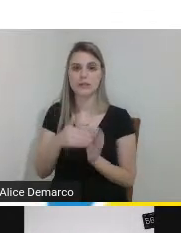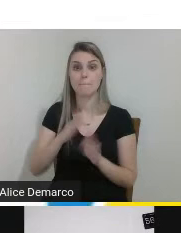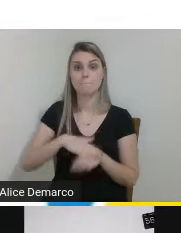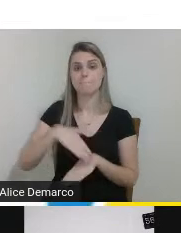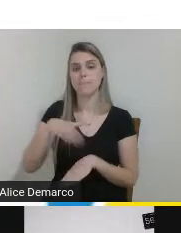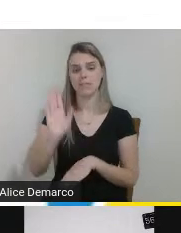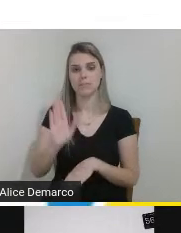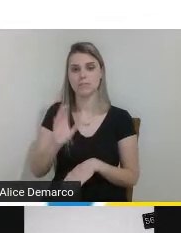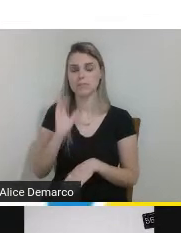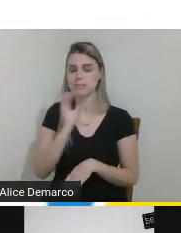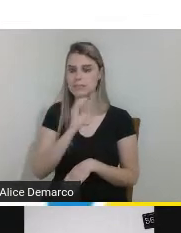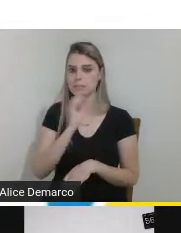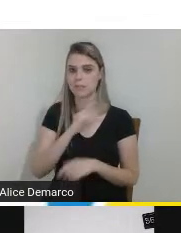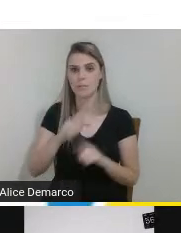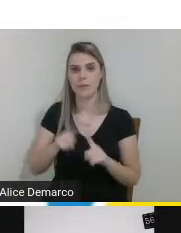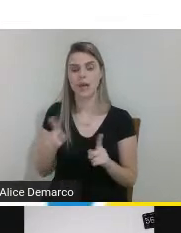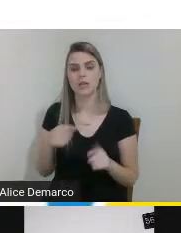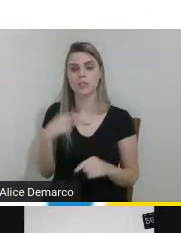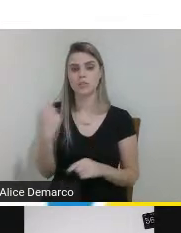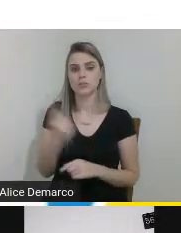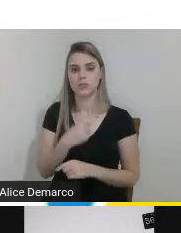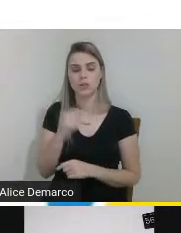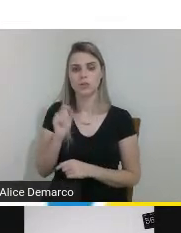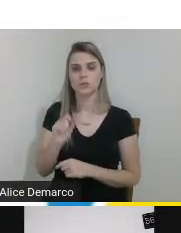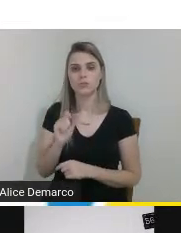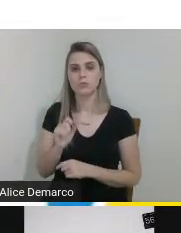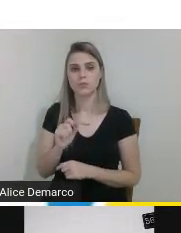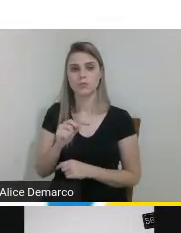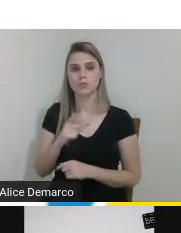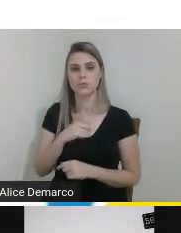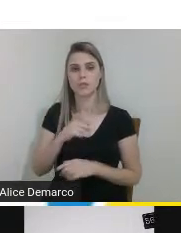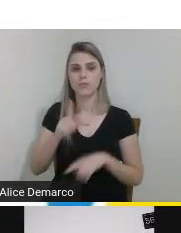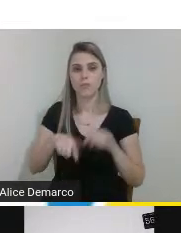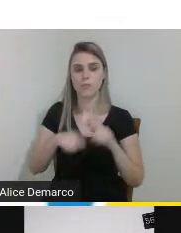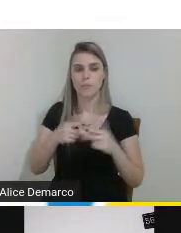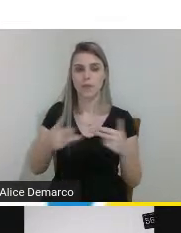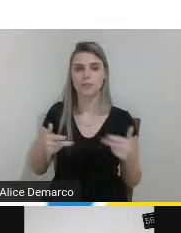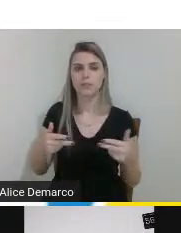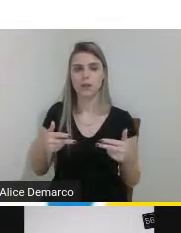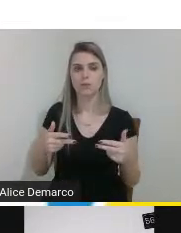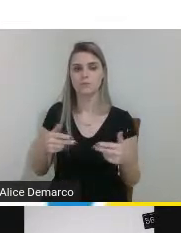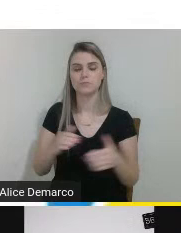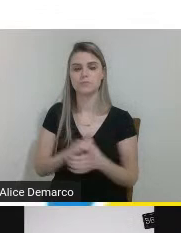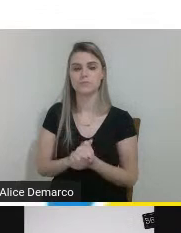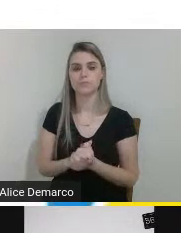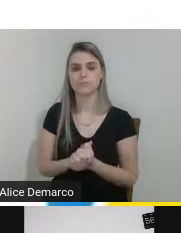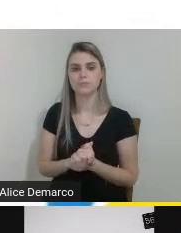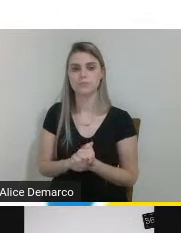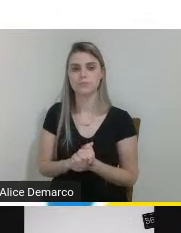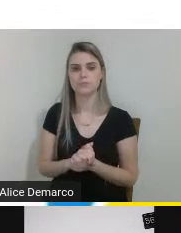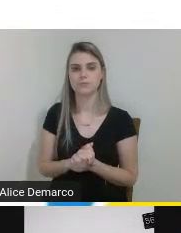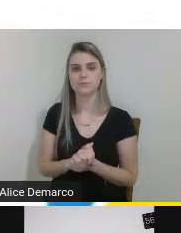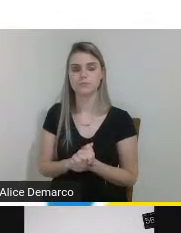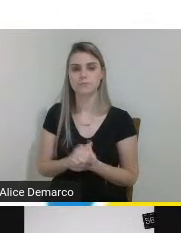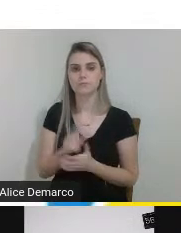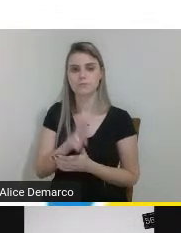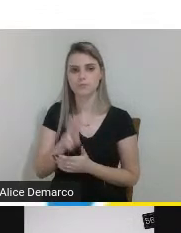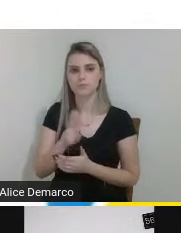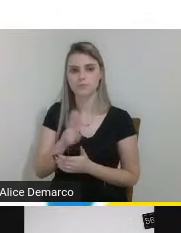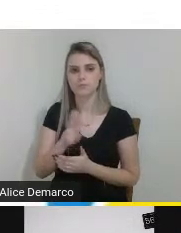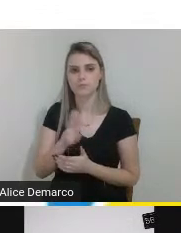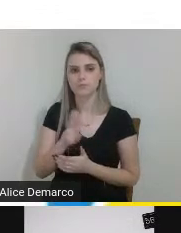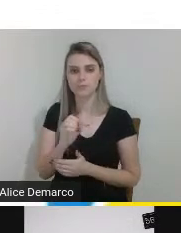isso mas o nosso caso foi o material PLA e PETG que foi utilizado 200 graus celsius